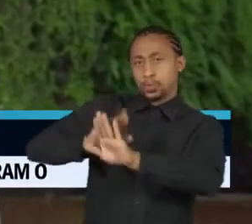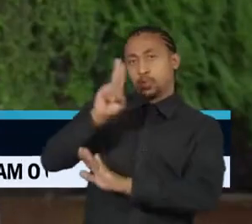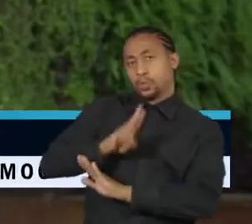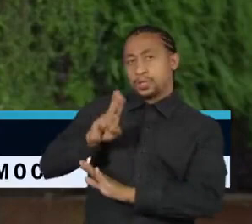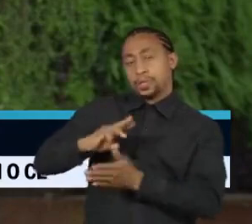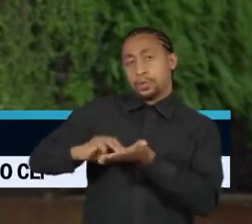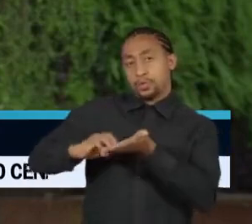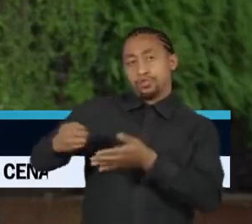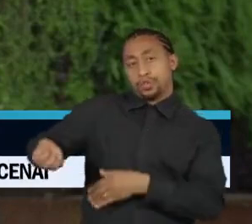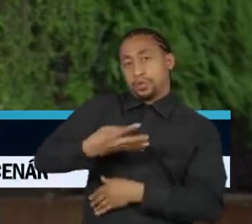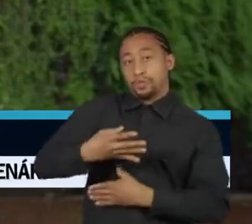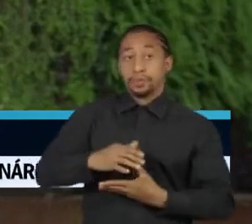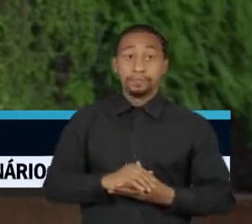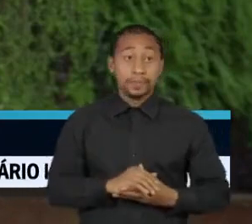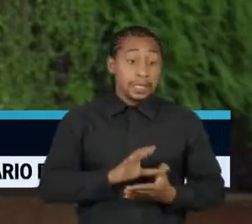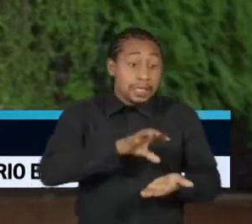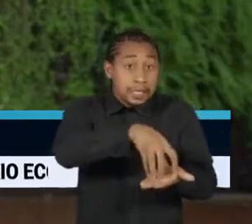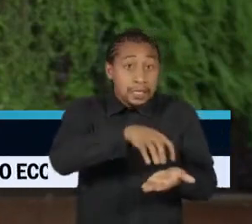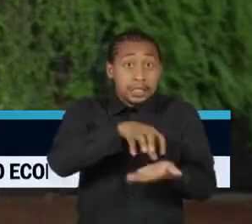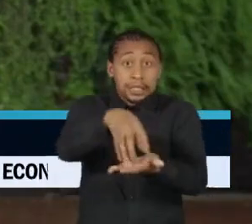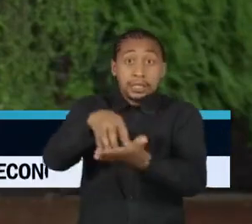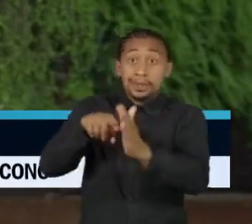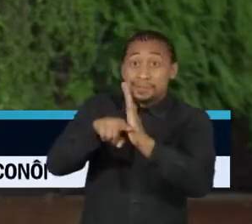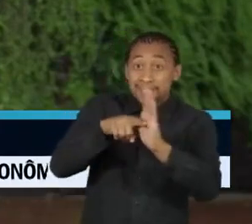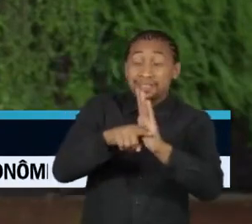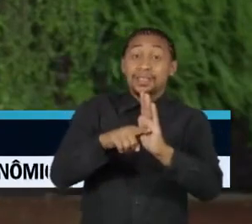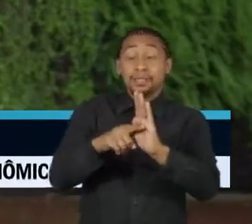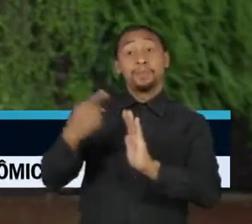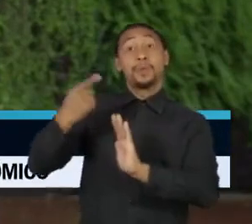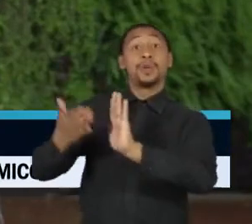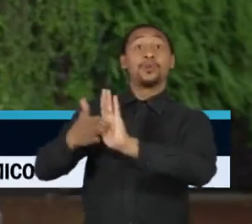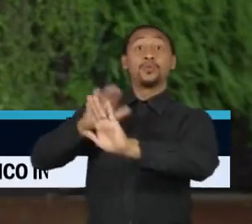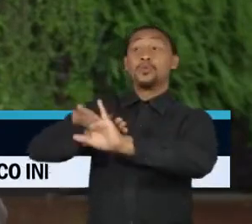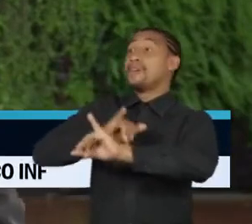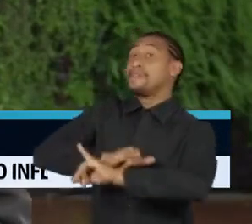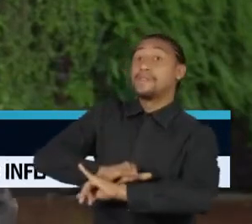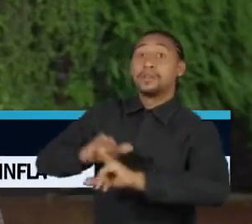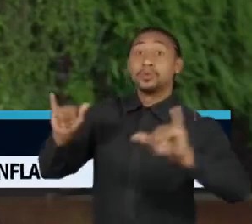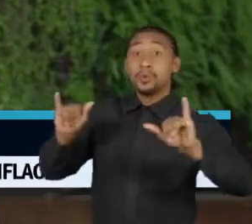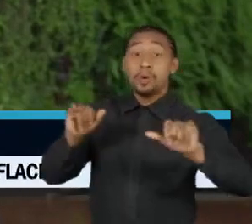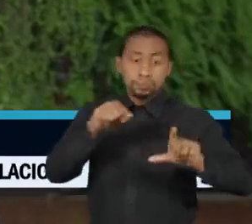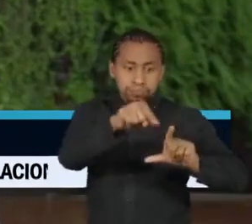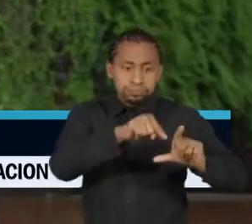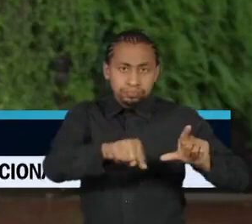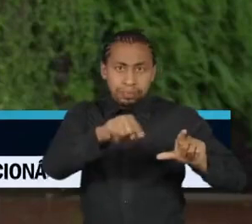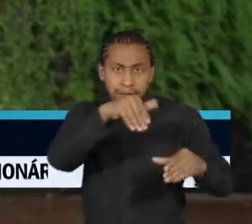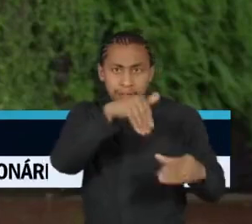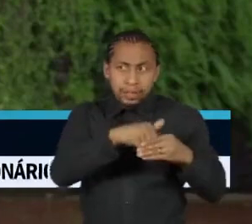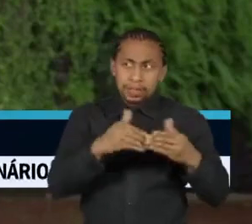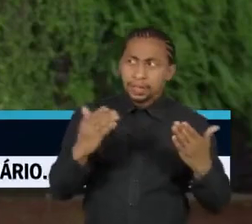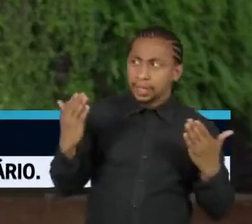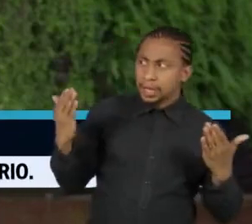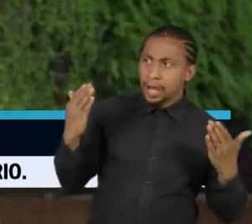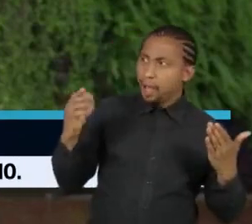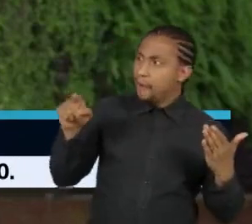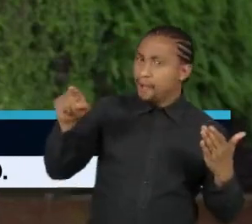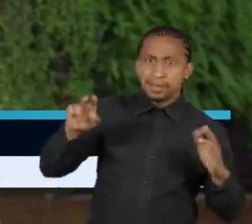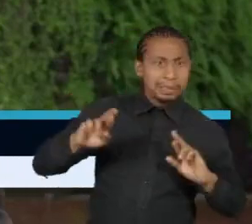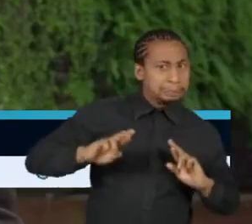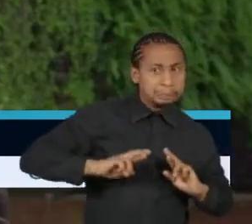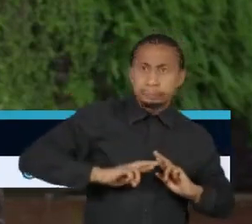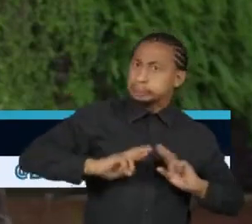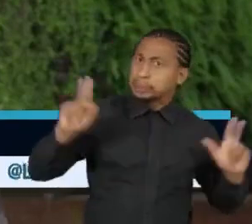pesquisa viraram alvo de aliados de Bolsonaro depois do primeiro turno, quando os resultados apontados pelas pesquisas ficaram